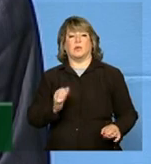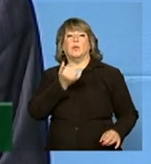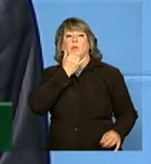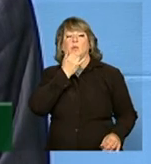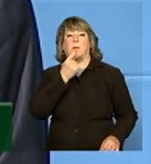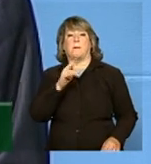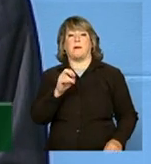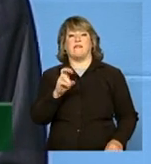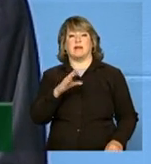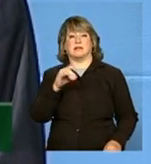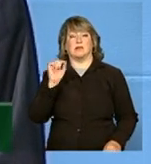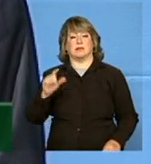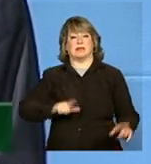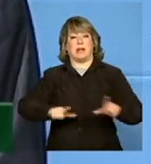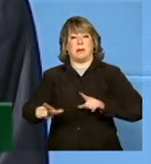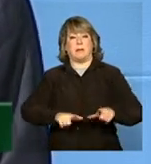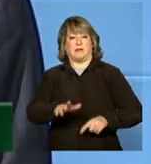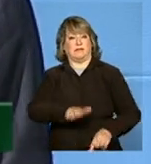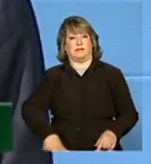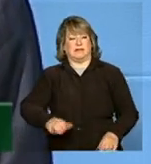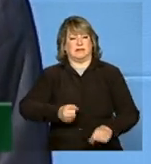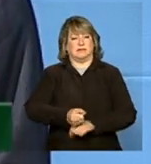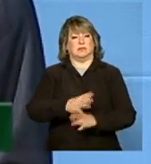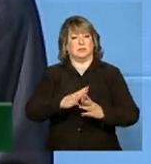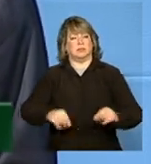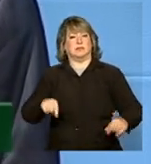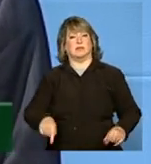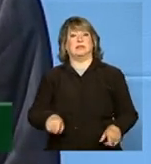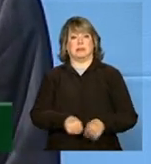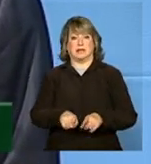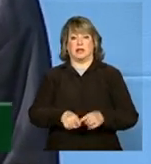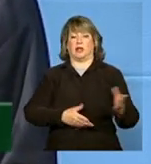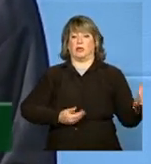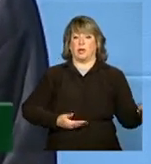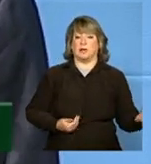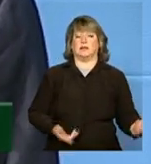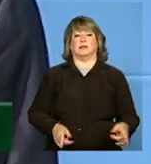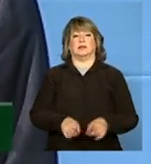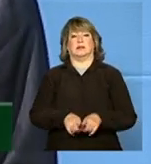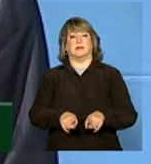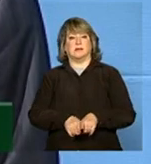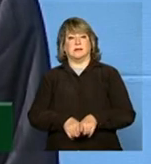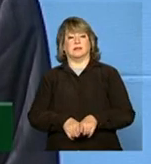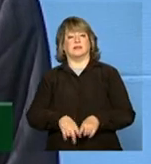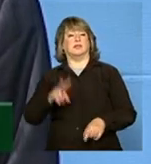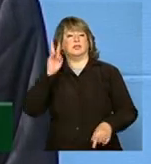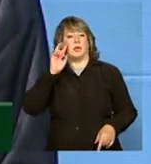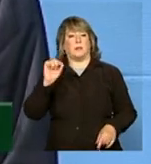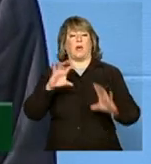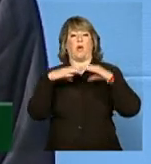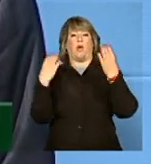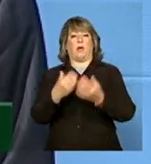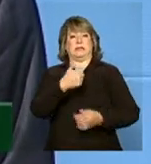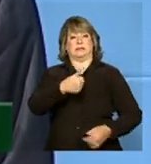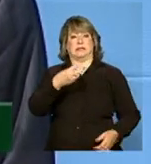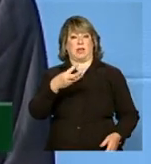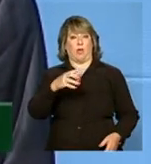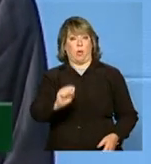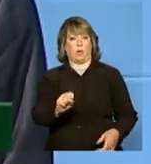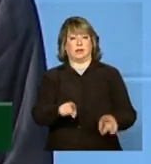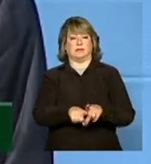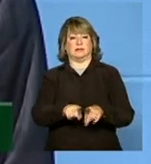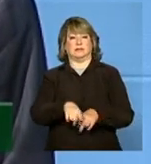Trabalho Infantil e Proteção ao Adolescente Trabalhador, em cumprimento às Convenções 138 e